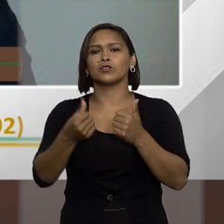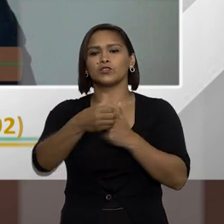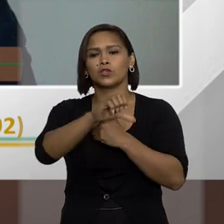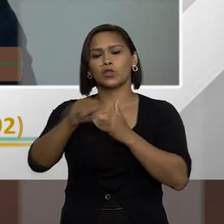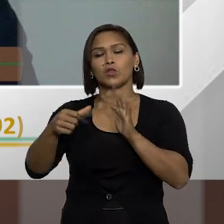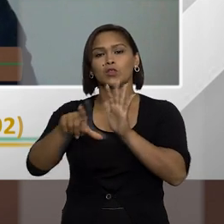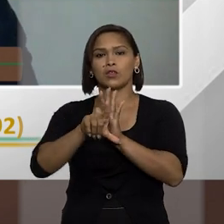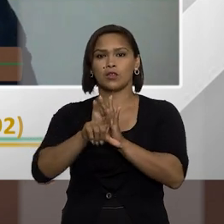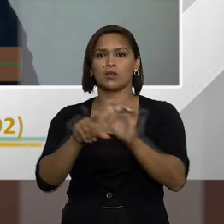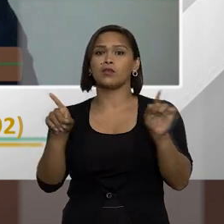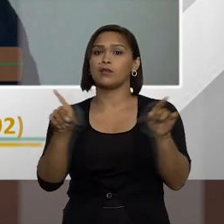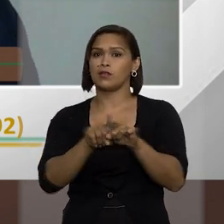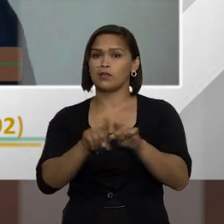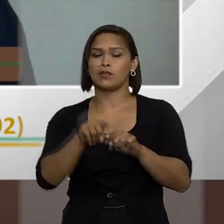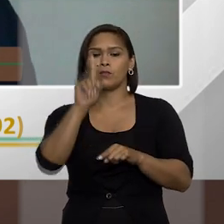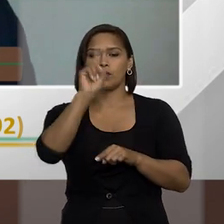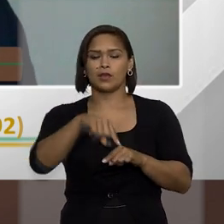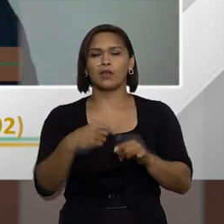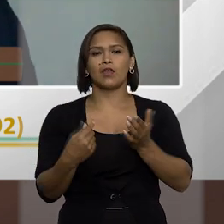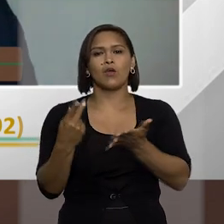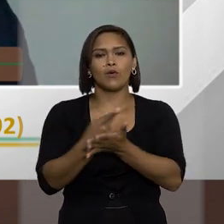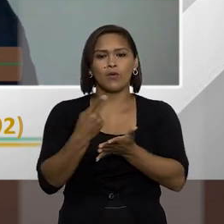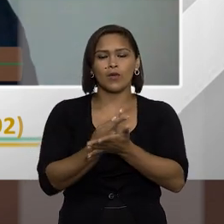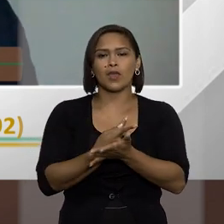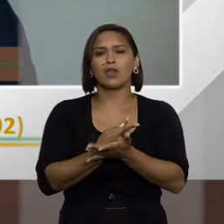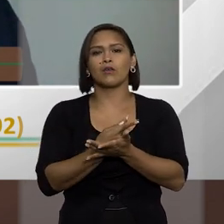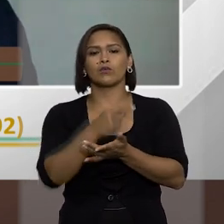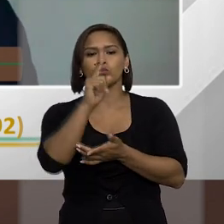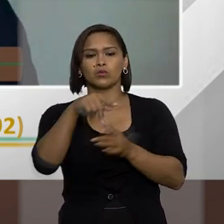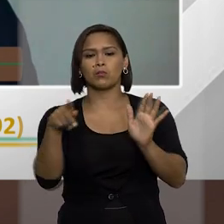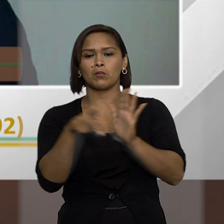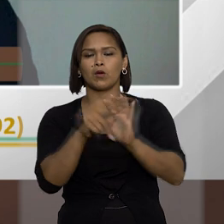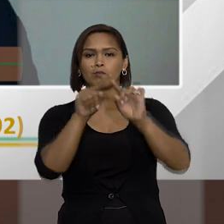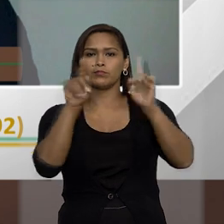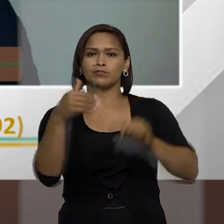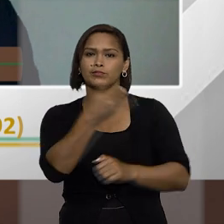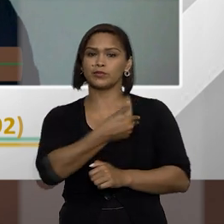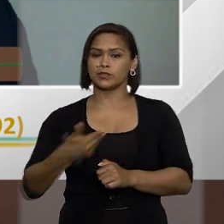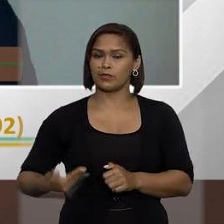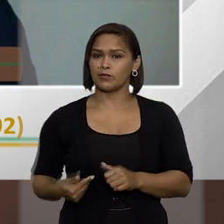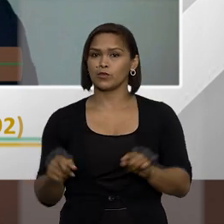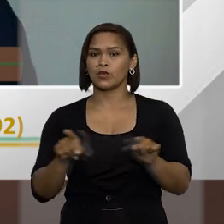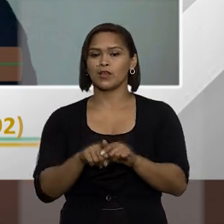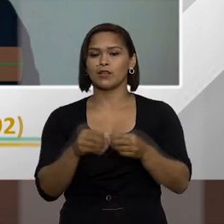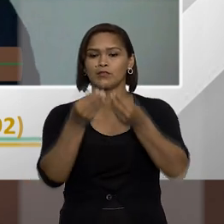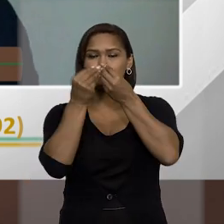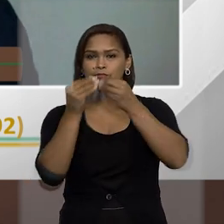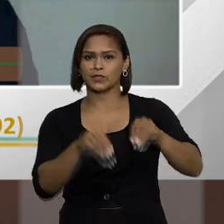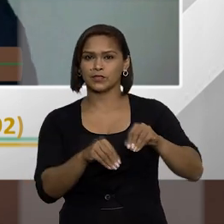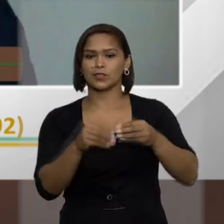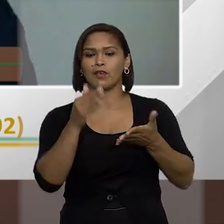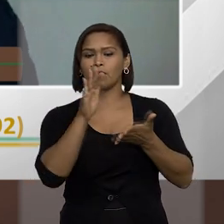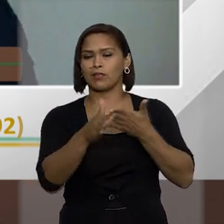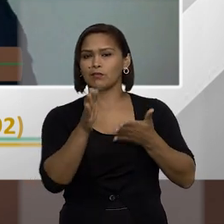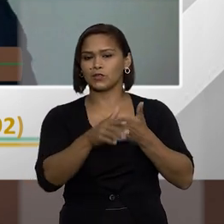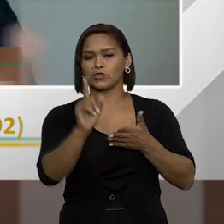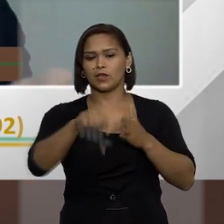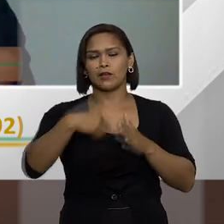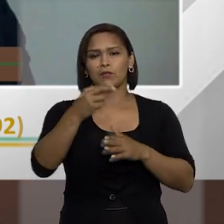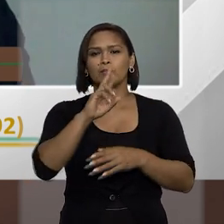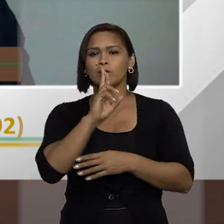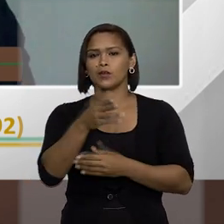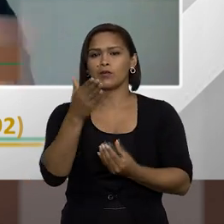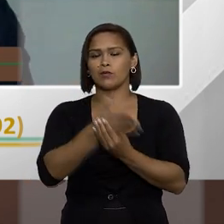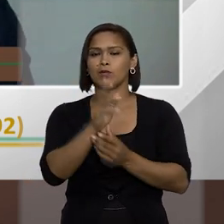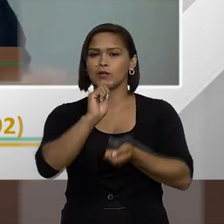artigo 9 da lei e é também uma infração funcional pela qual ele provavelmente será demitido lá após